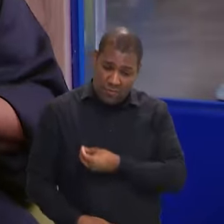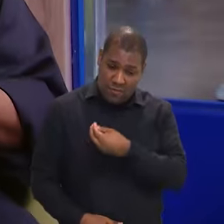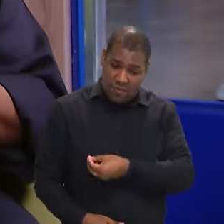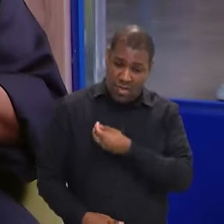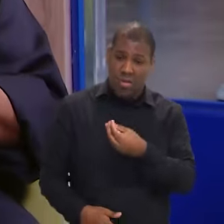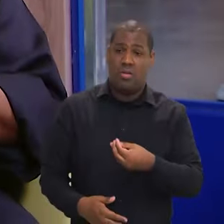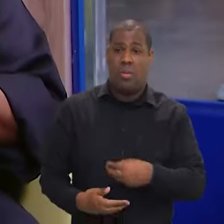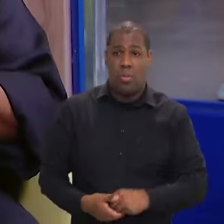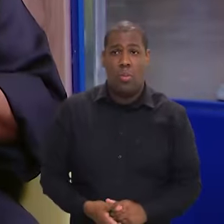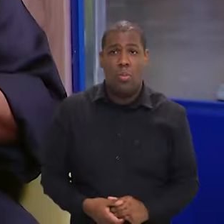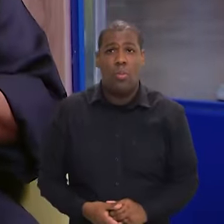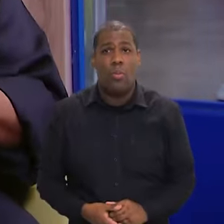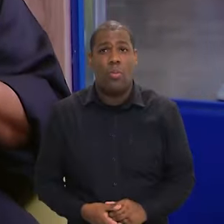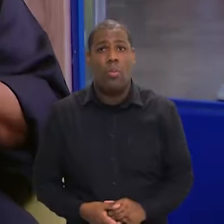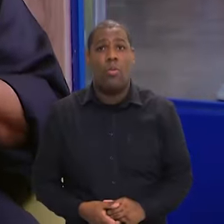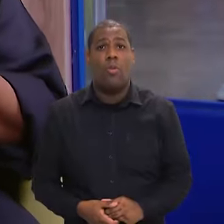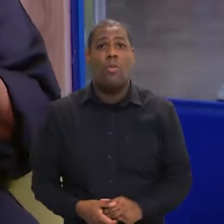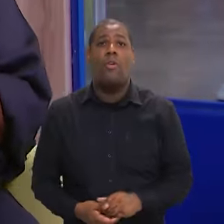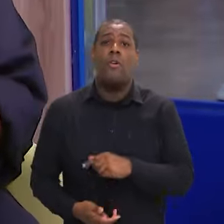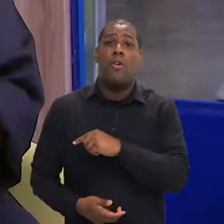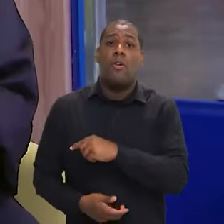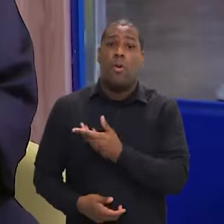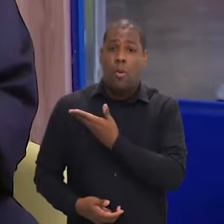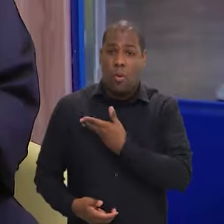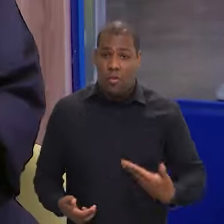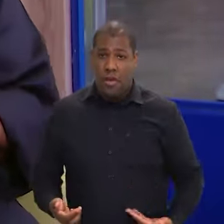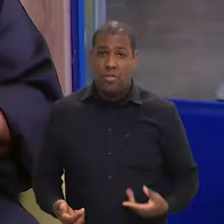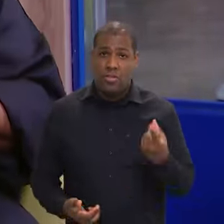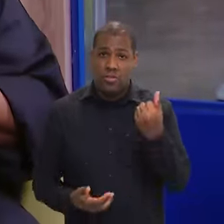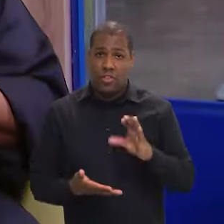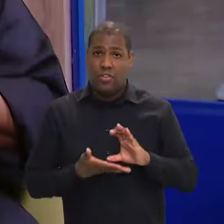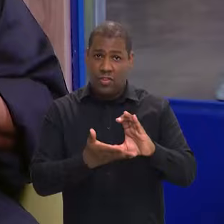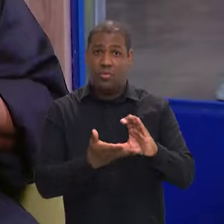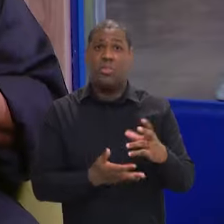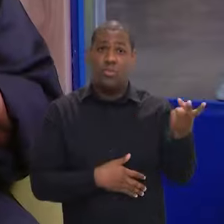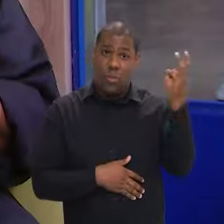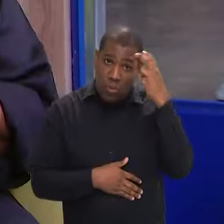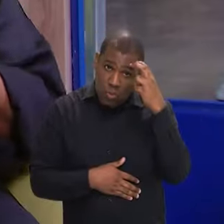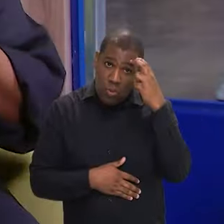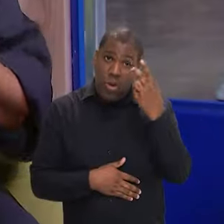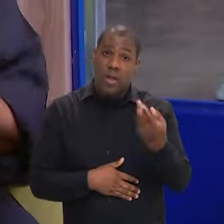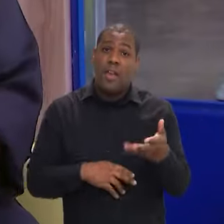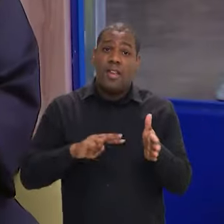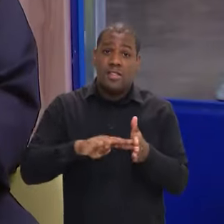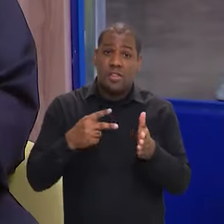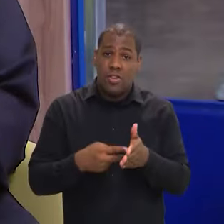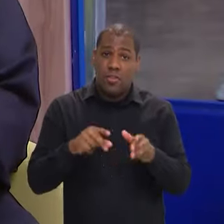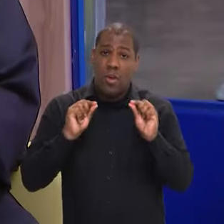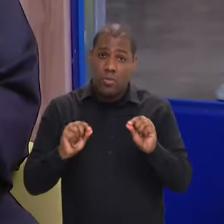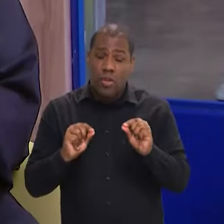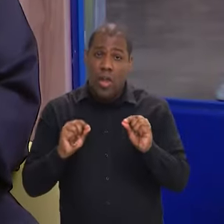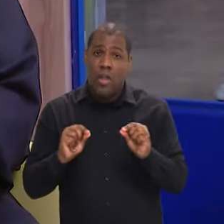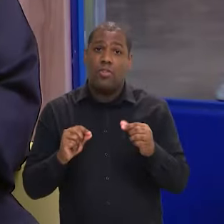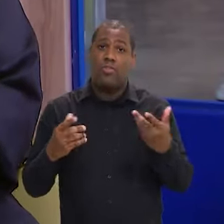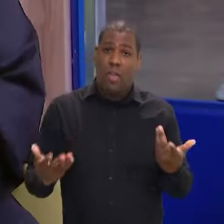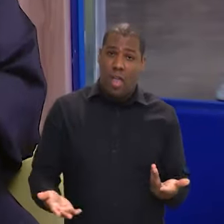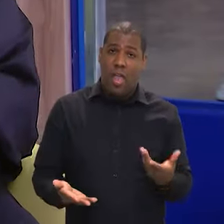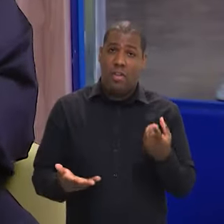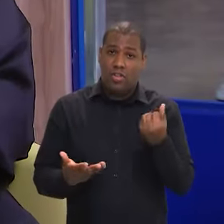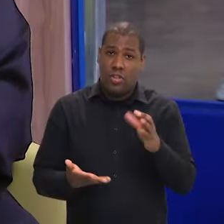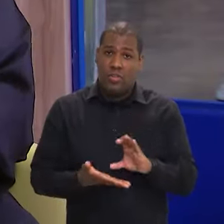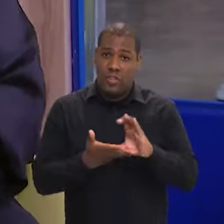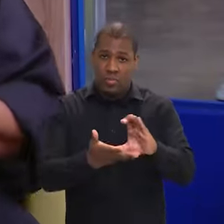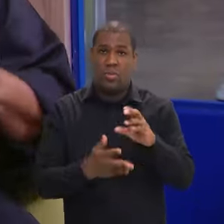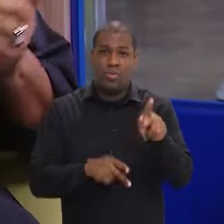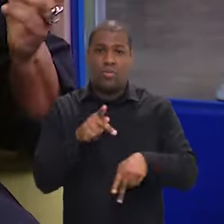viva, né? E ainda tem mais isso. O investimento que você faz na cultura você está investindo em um ser humano, né? E